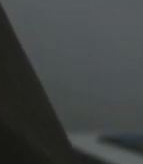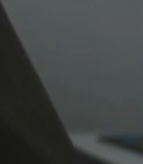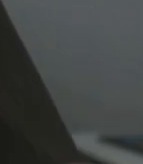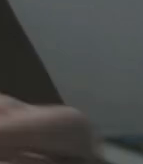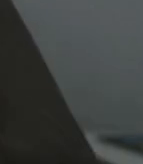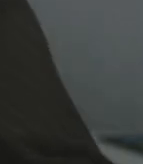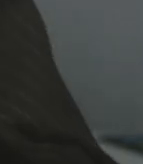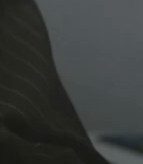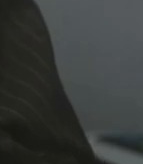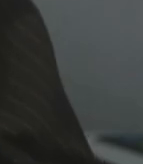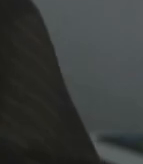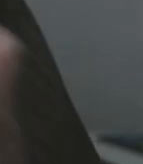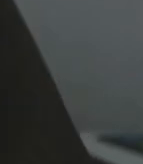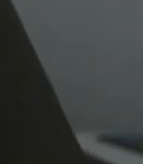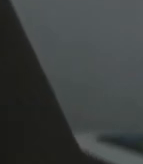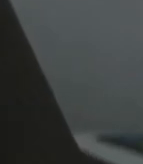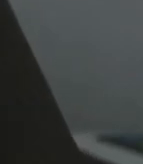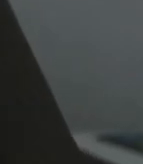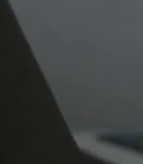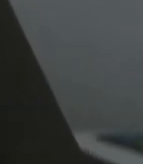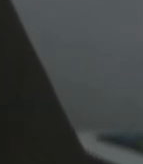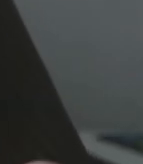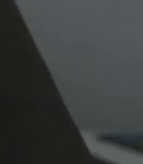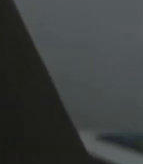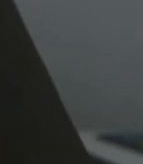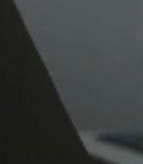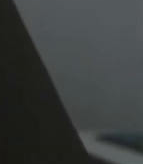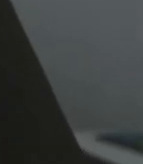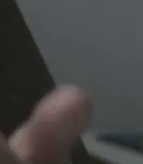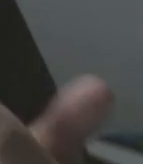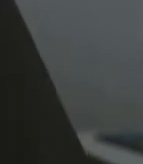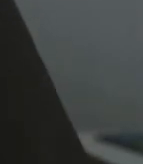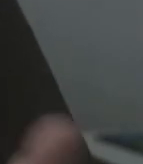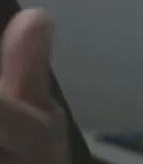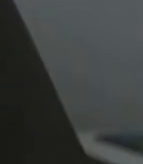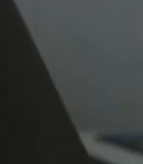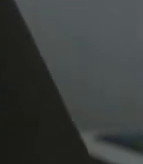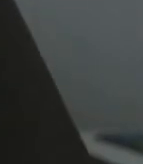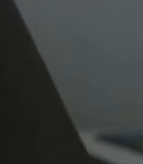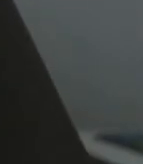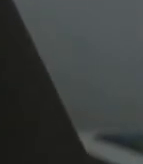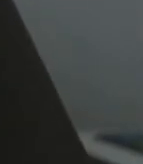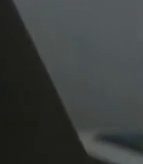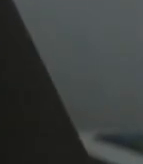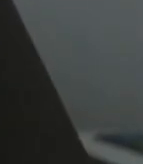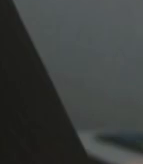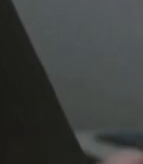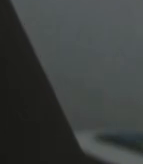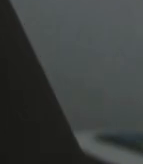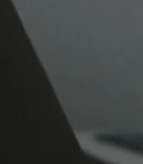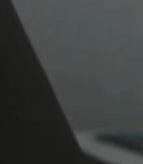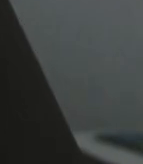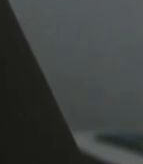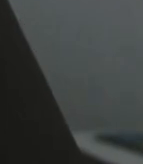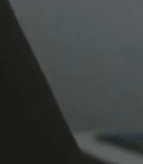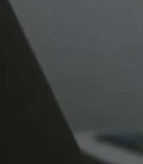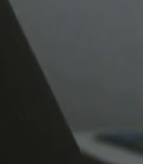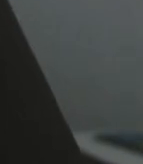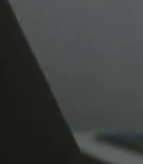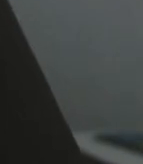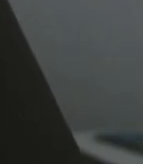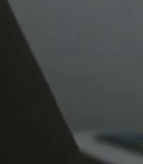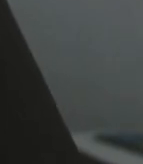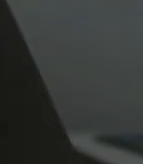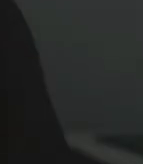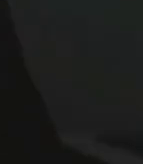a gente preservar a nossa história, a sua história, a minha, a nossa história. Um abraço a todos e muito